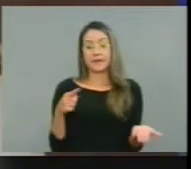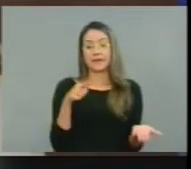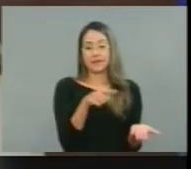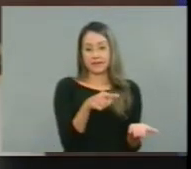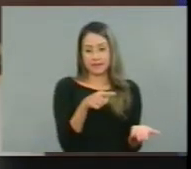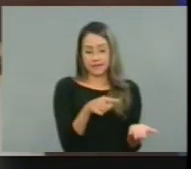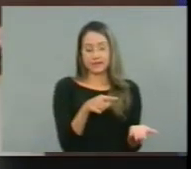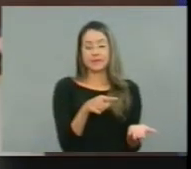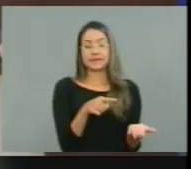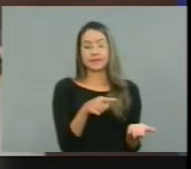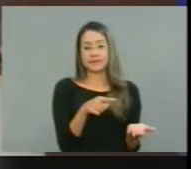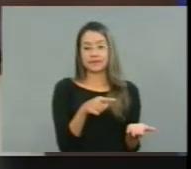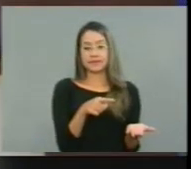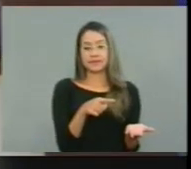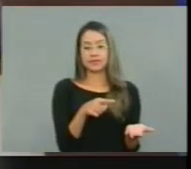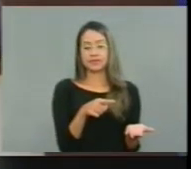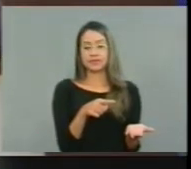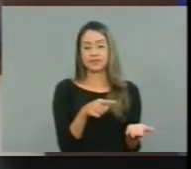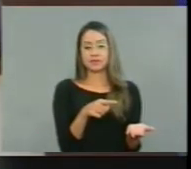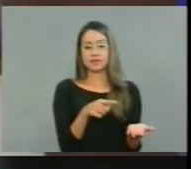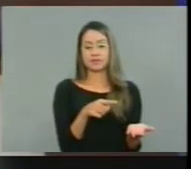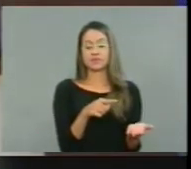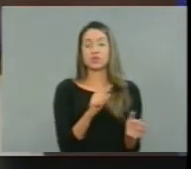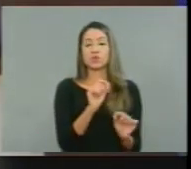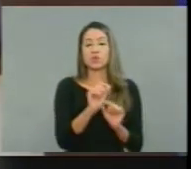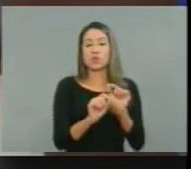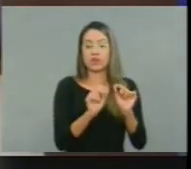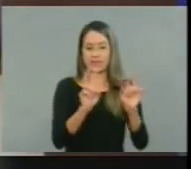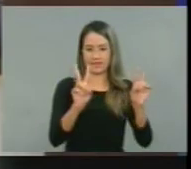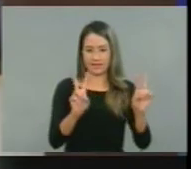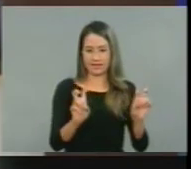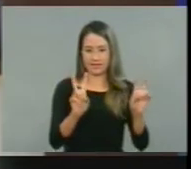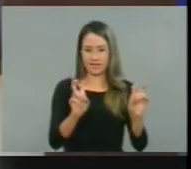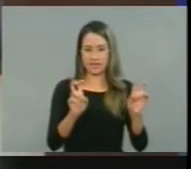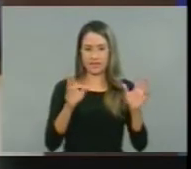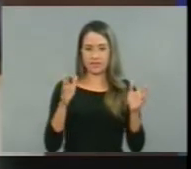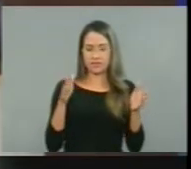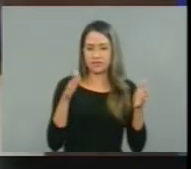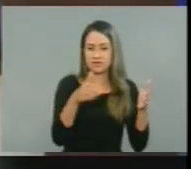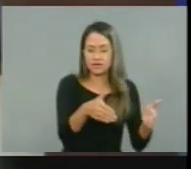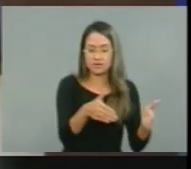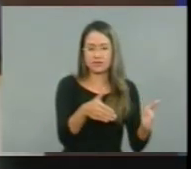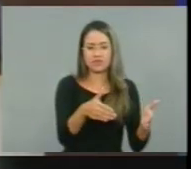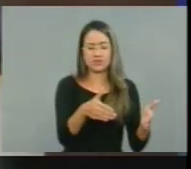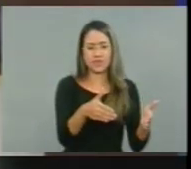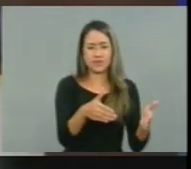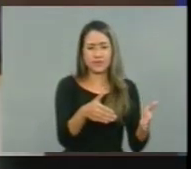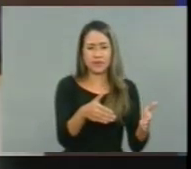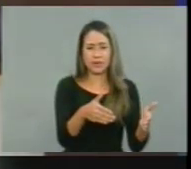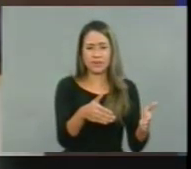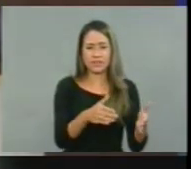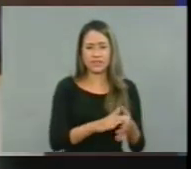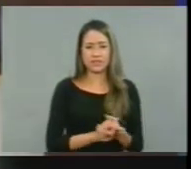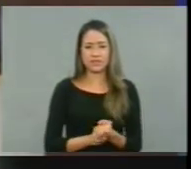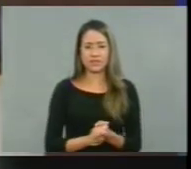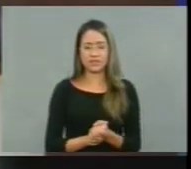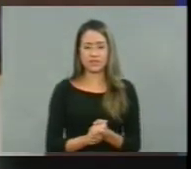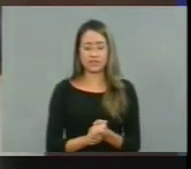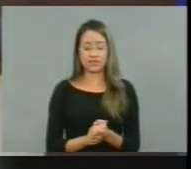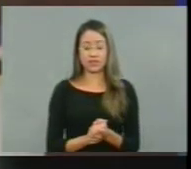entrar em proselitismos de ordem partidária.